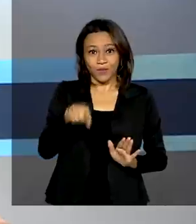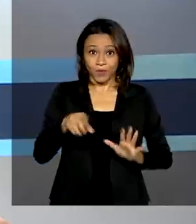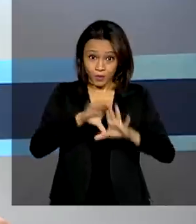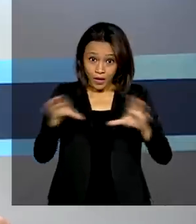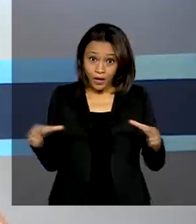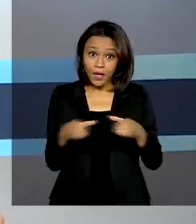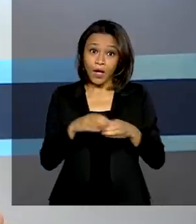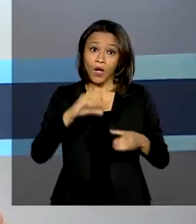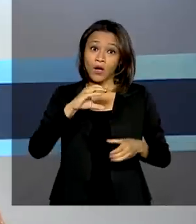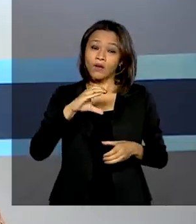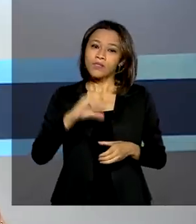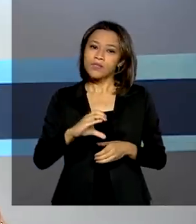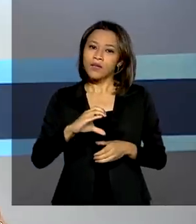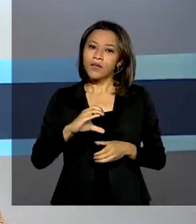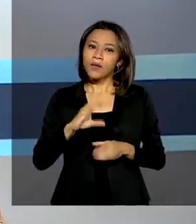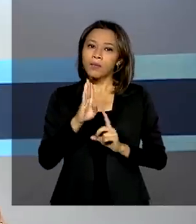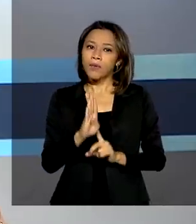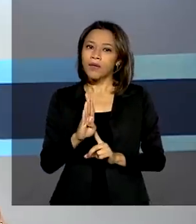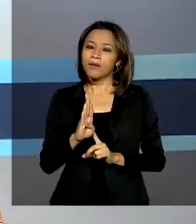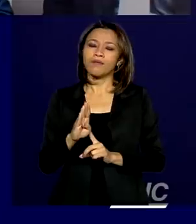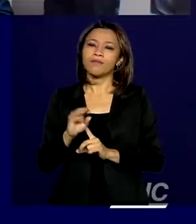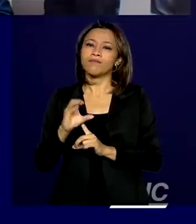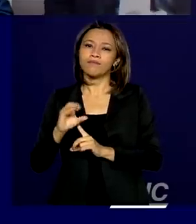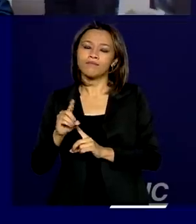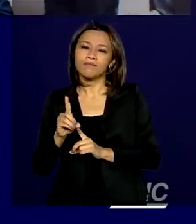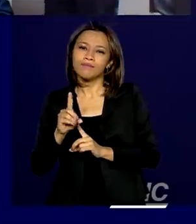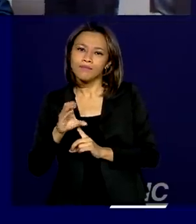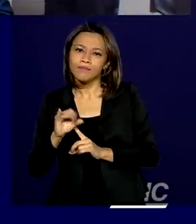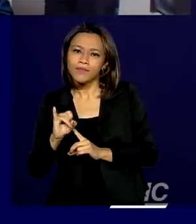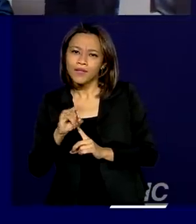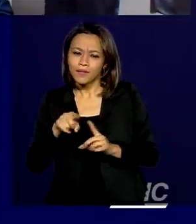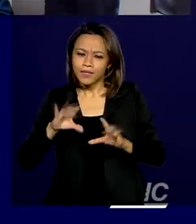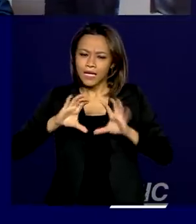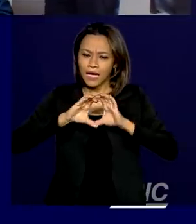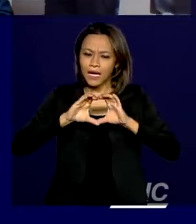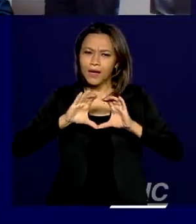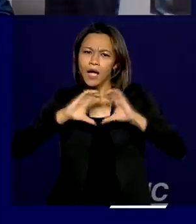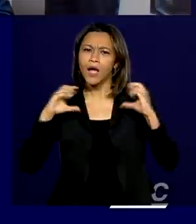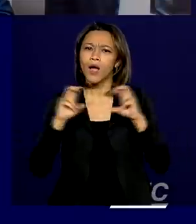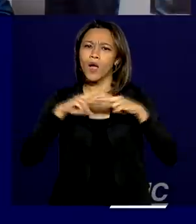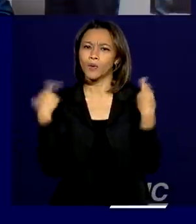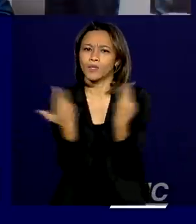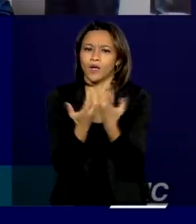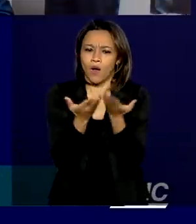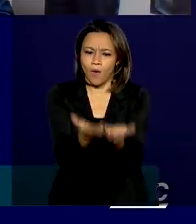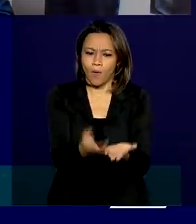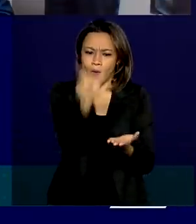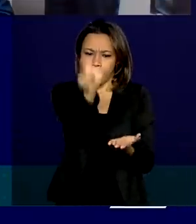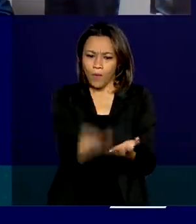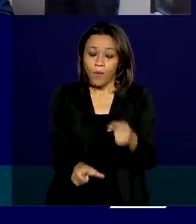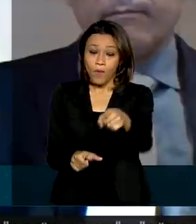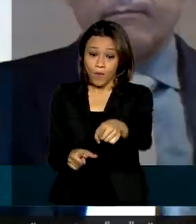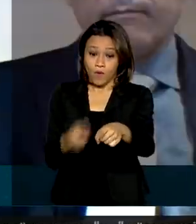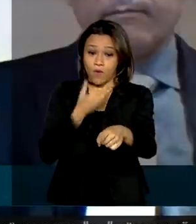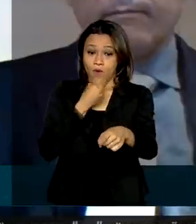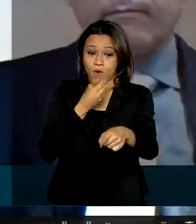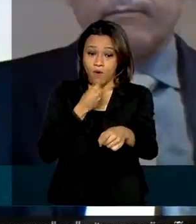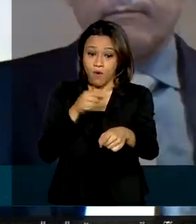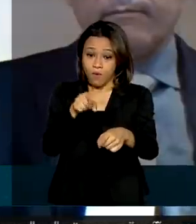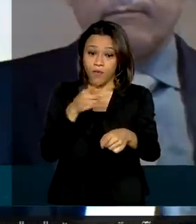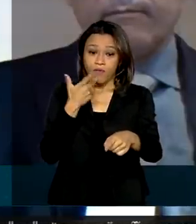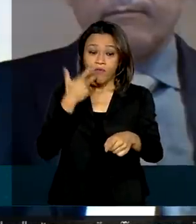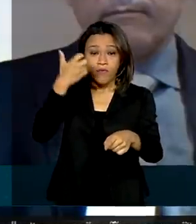Brasileira da Indústria da Construção. No encontro, o ministro Rogério Marinho afirmou que o Brasil vai conseguir